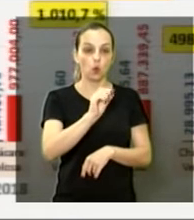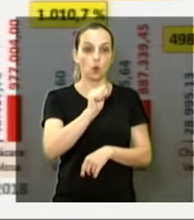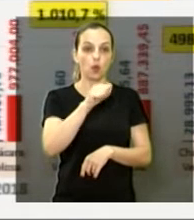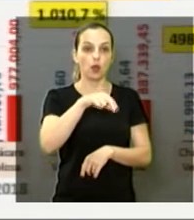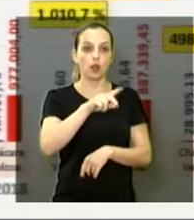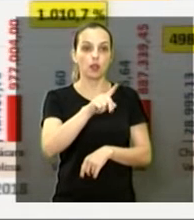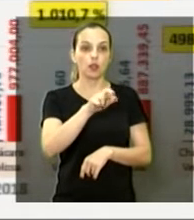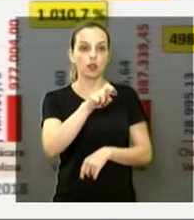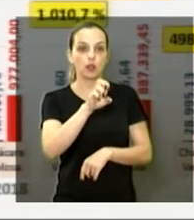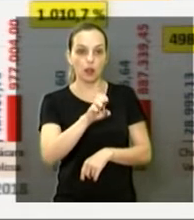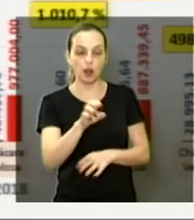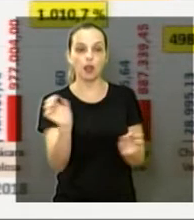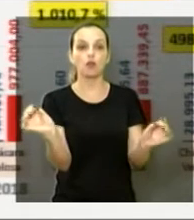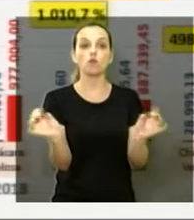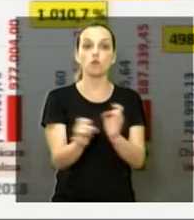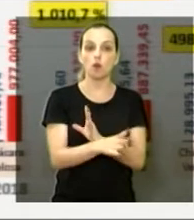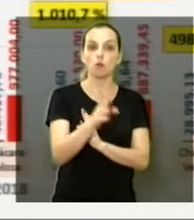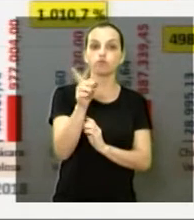foi eliminado.